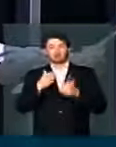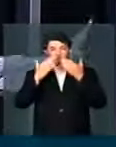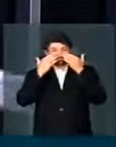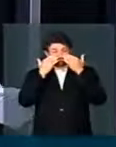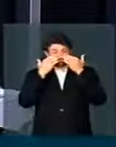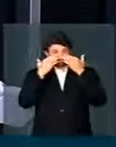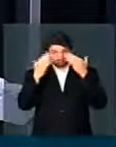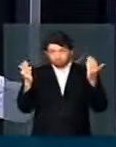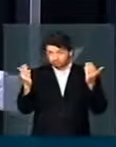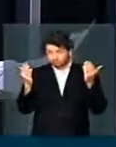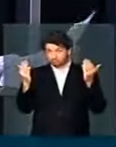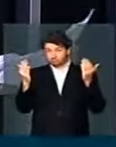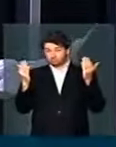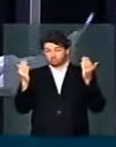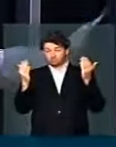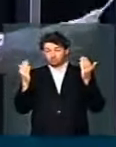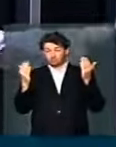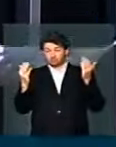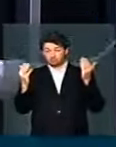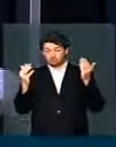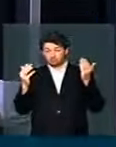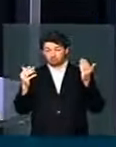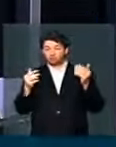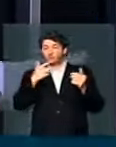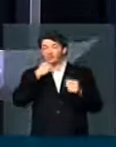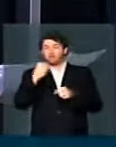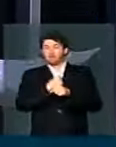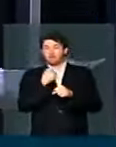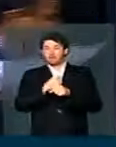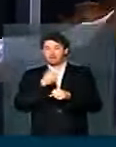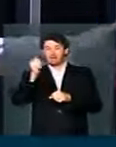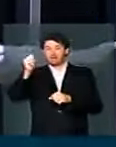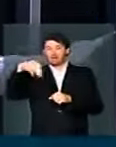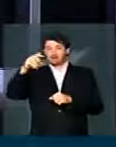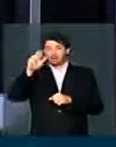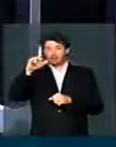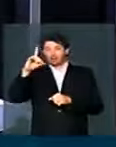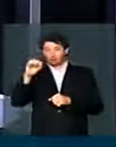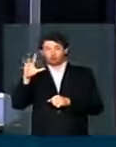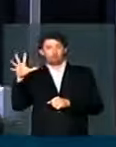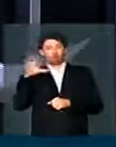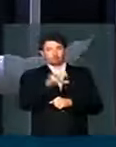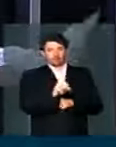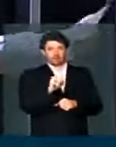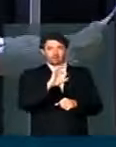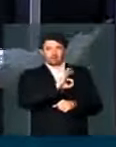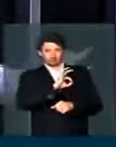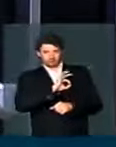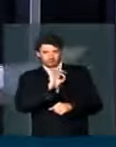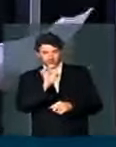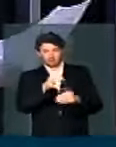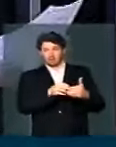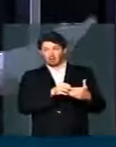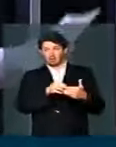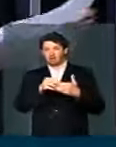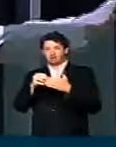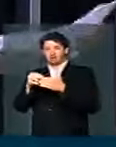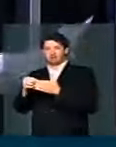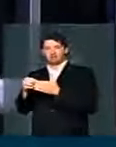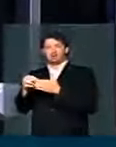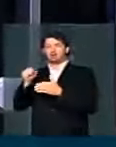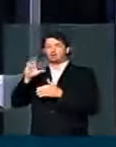conhecimento de todos, que o pedreiro Amarildo, ele é abordado por militares e levado ao tal